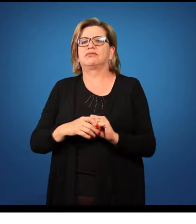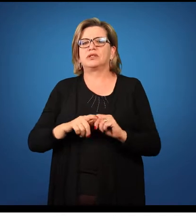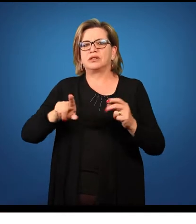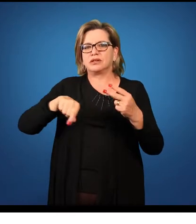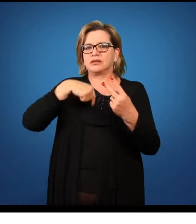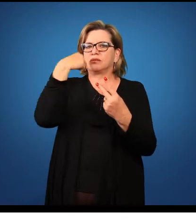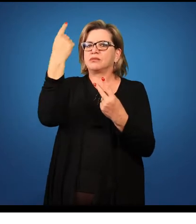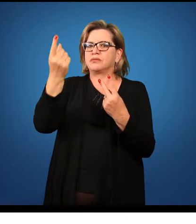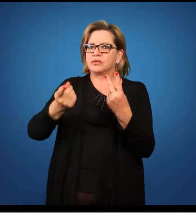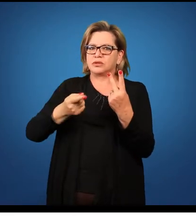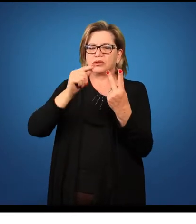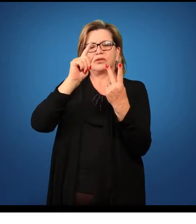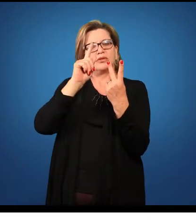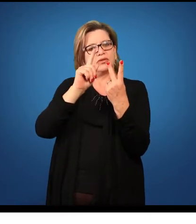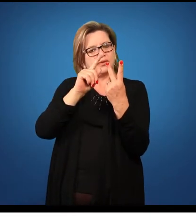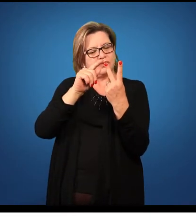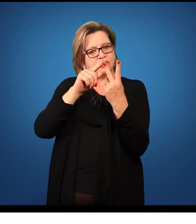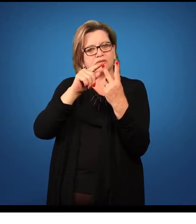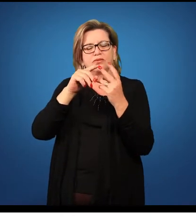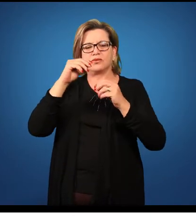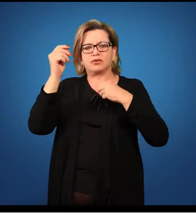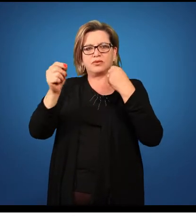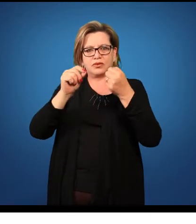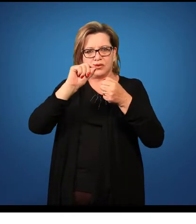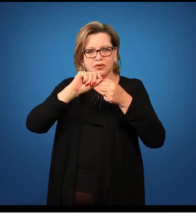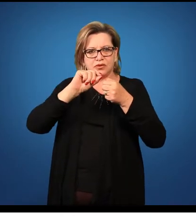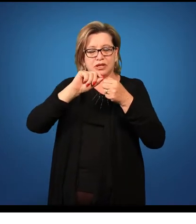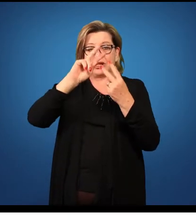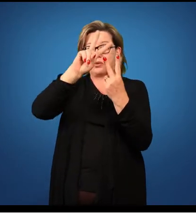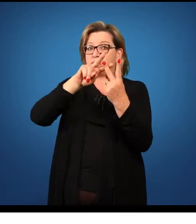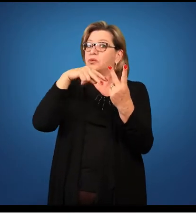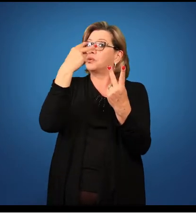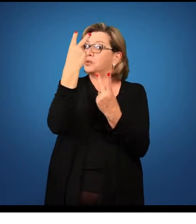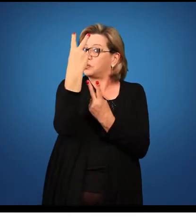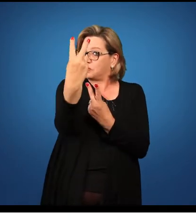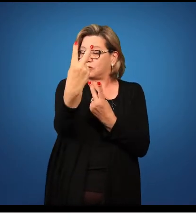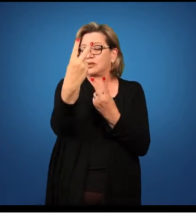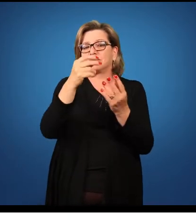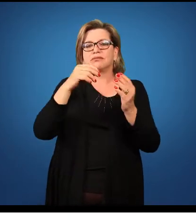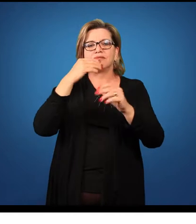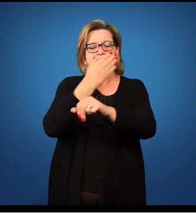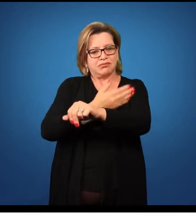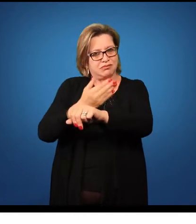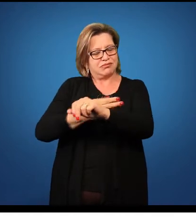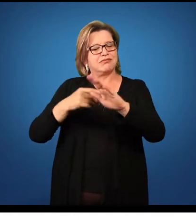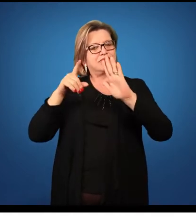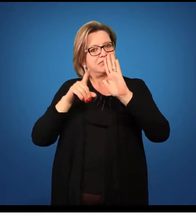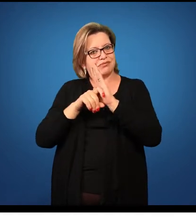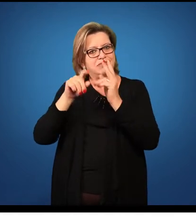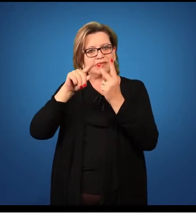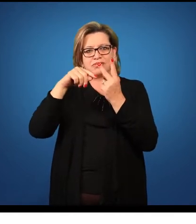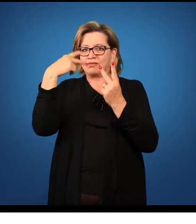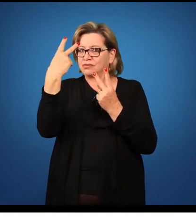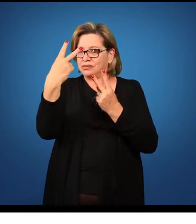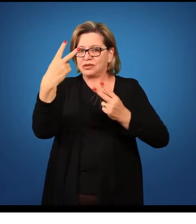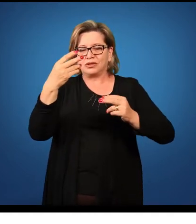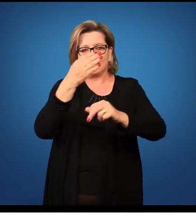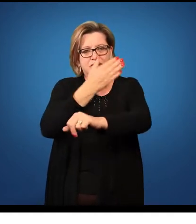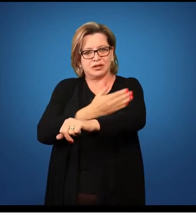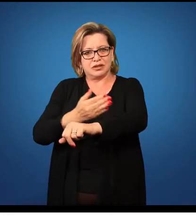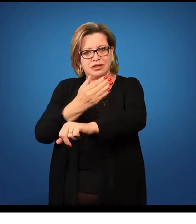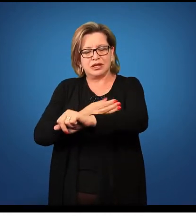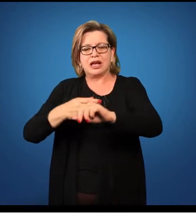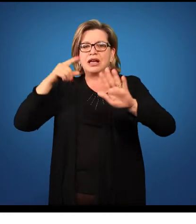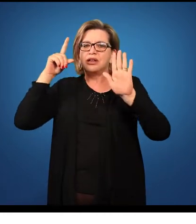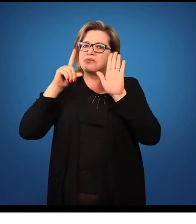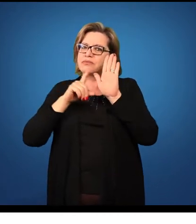posteriormente, vocês vão fazer a disciplina estágio supervisionado em Ciências Biológicas II. Vão estagiar em